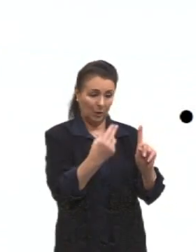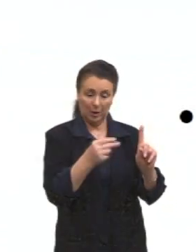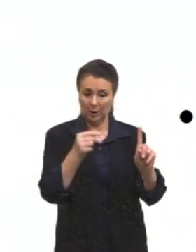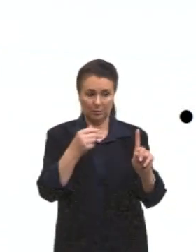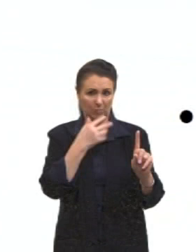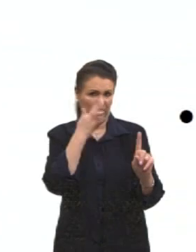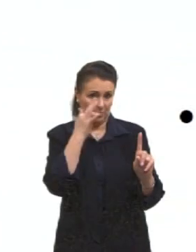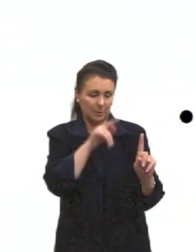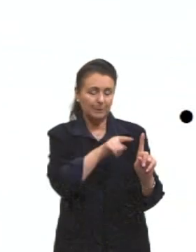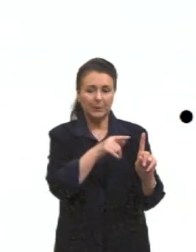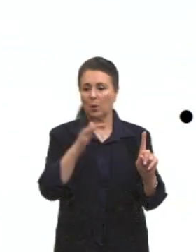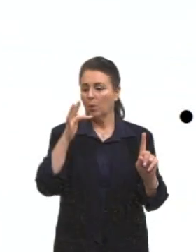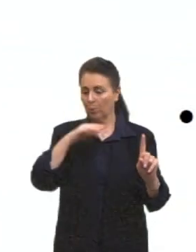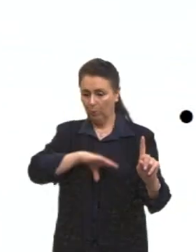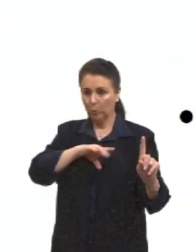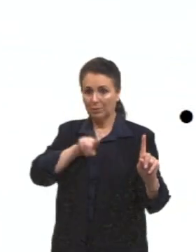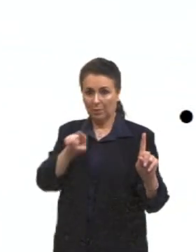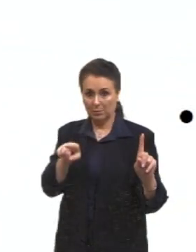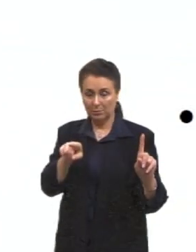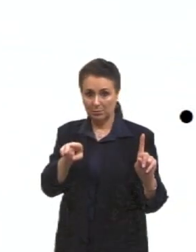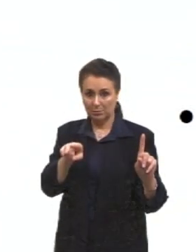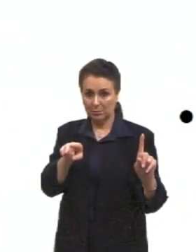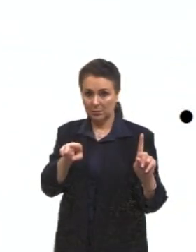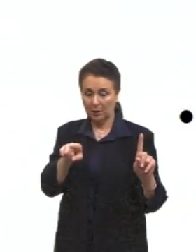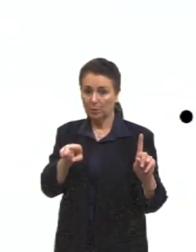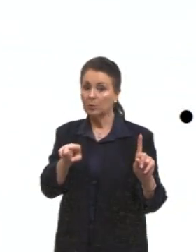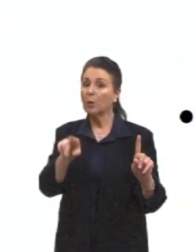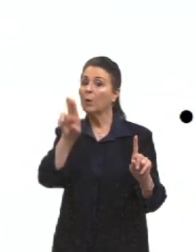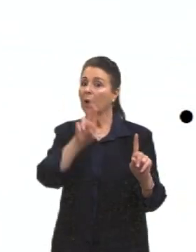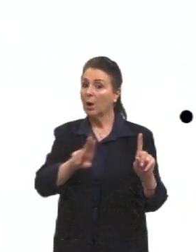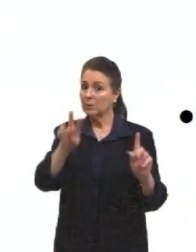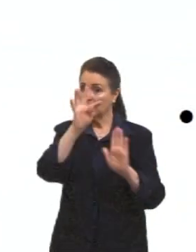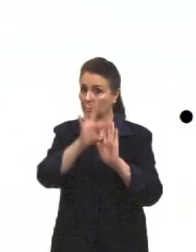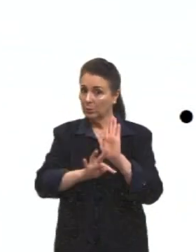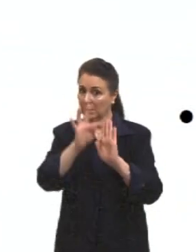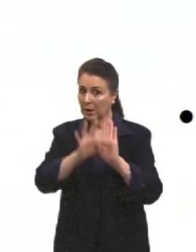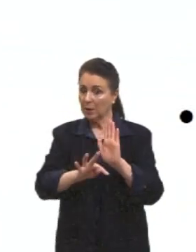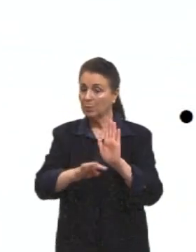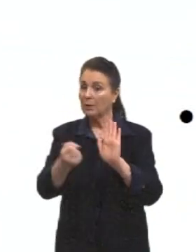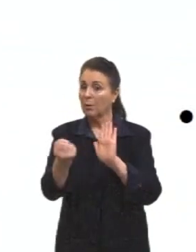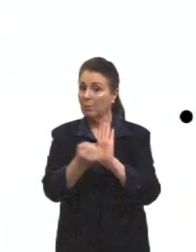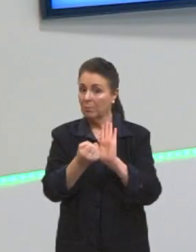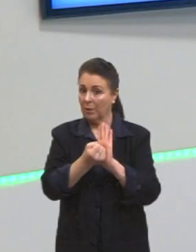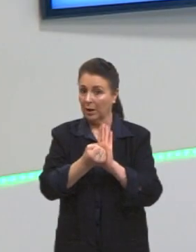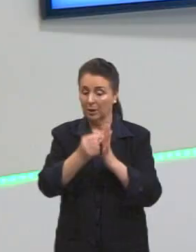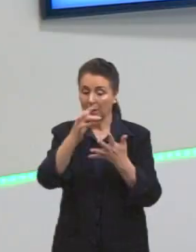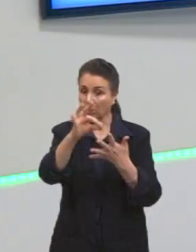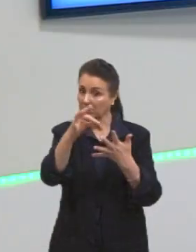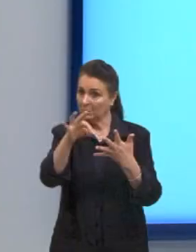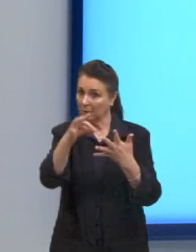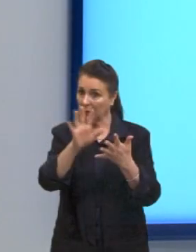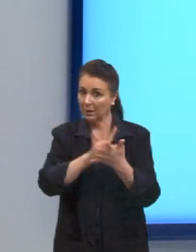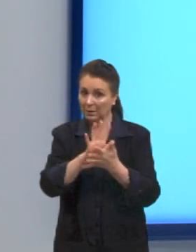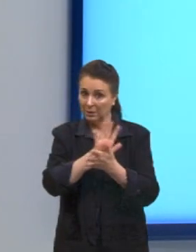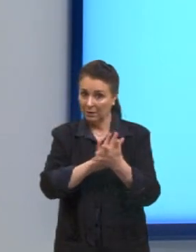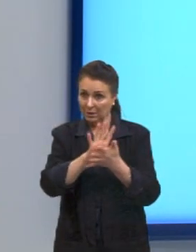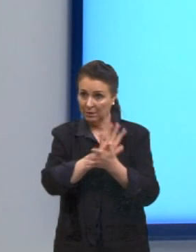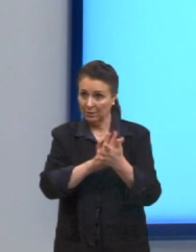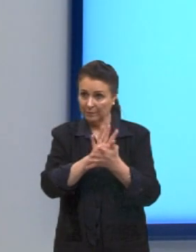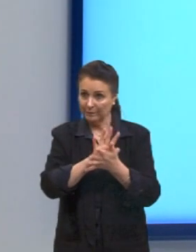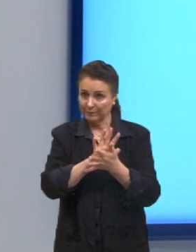deverá ser usada no corpo do texto sem destaque ou marcação. Então, isso daqui complementa, esse primeiro item da nossa nova tela,